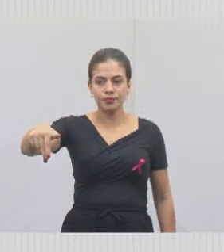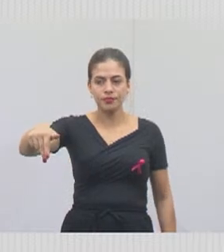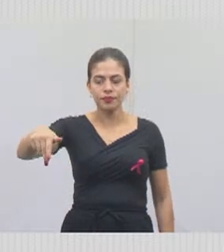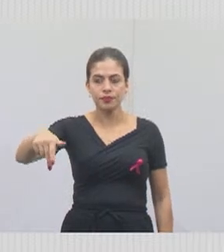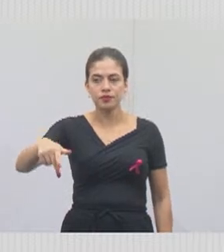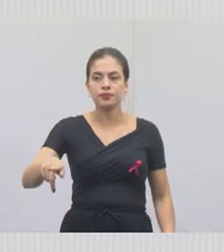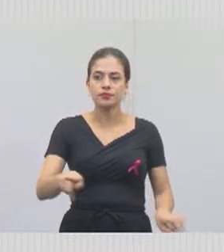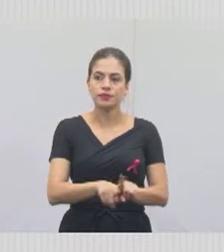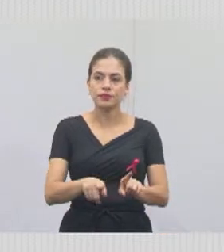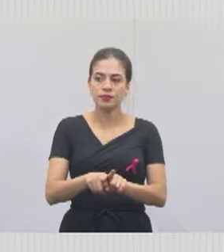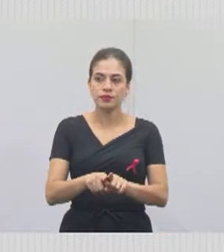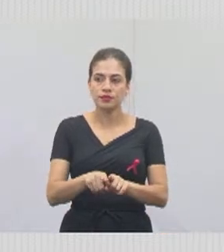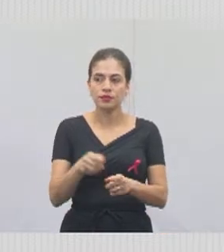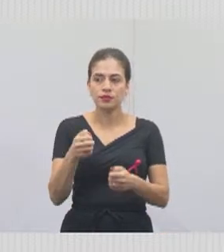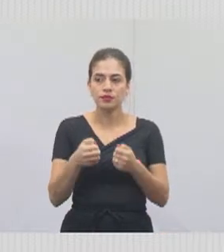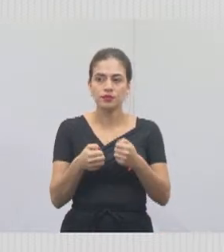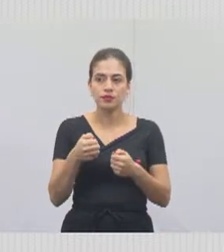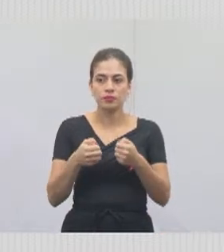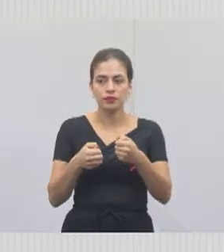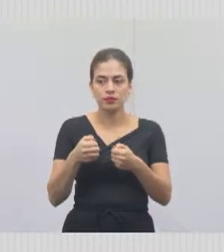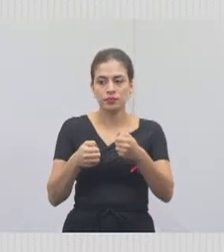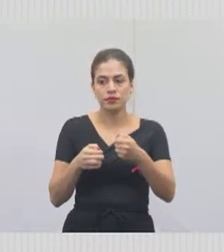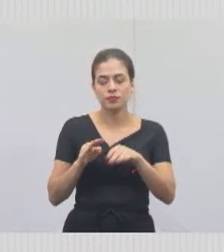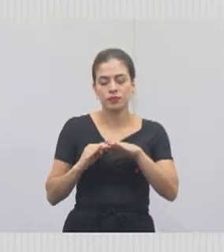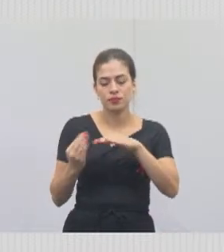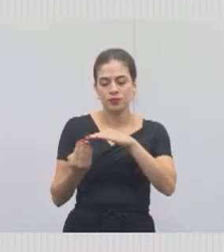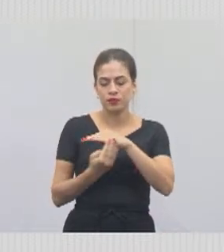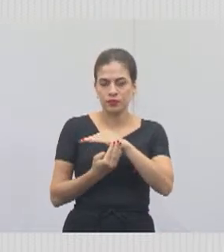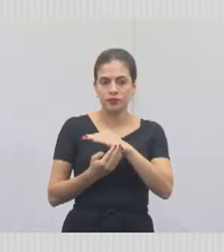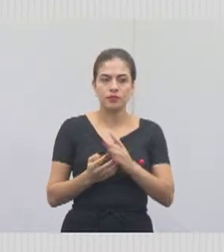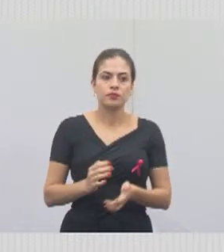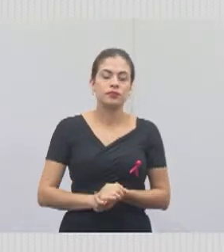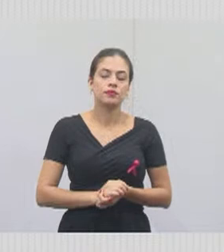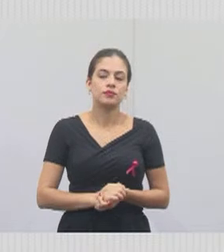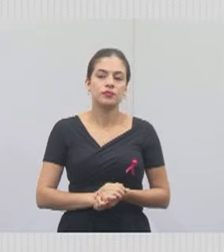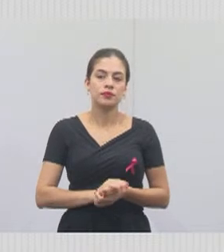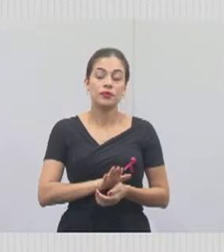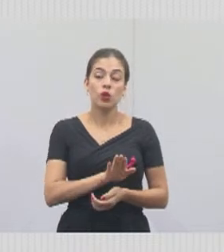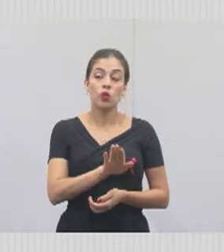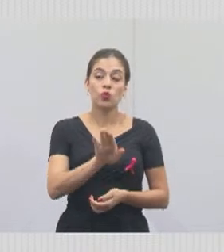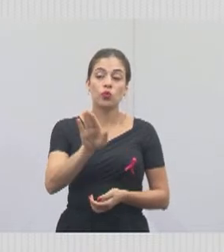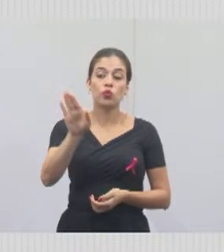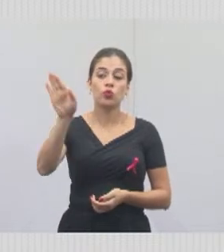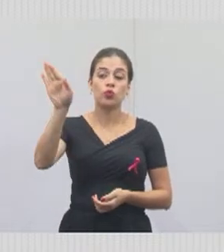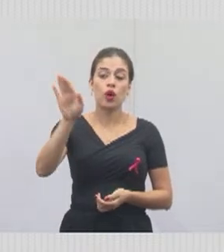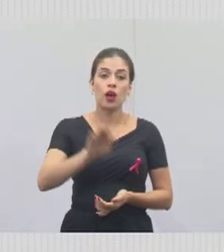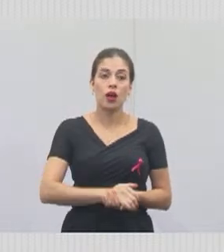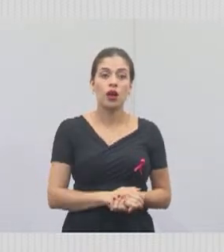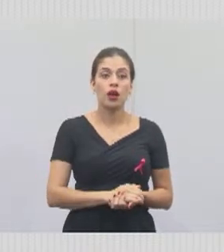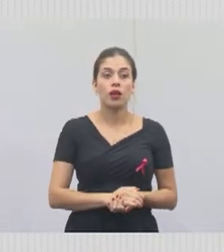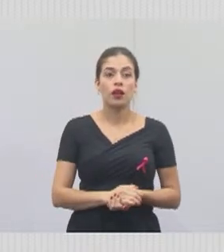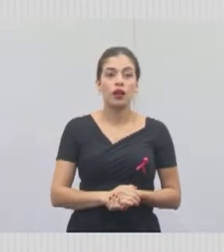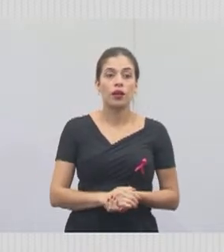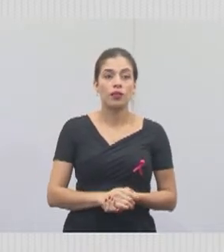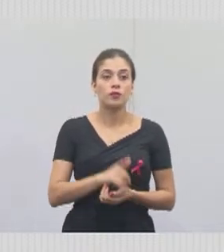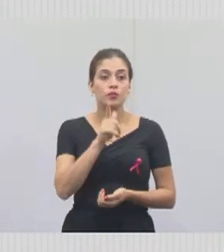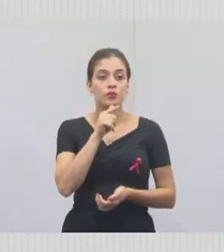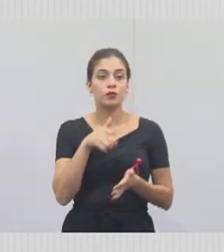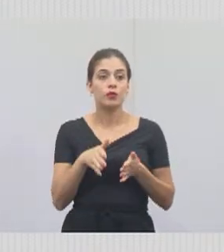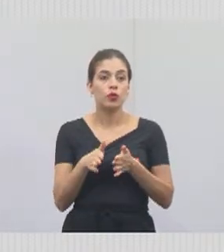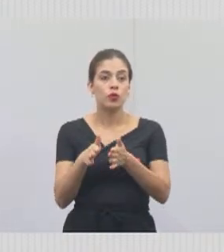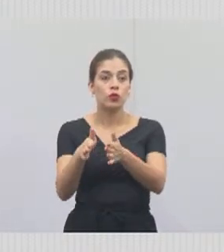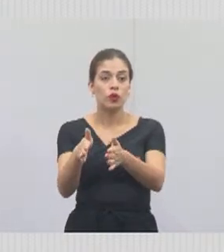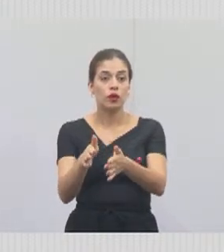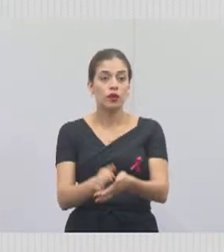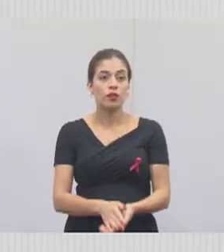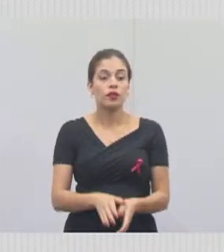e também dos carros ali do bairro. E dali, irá subir o córrego e, com